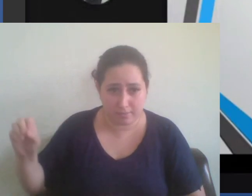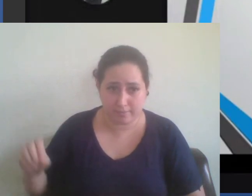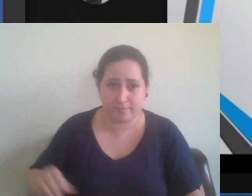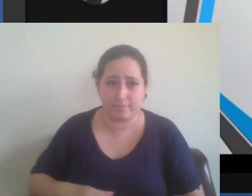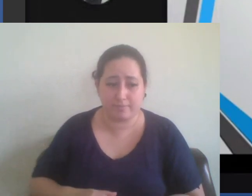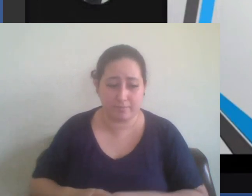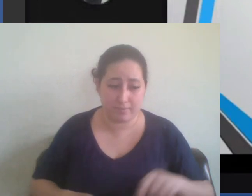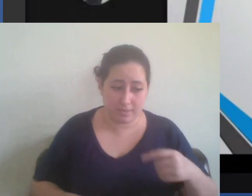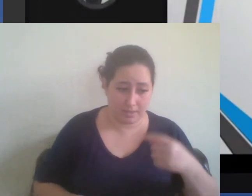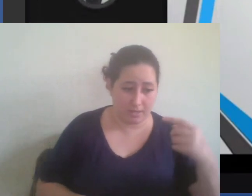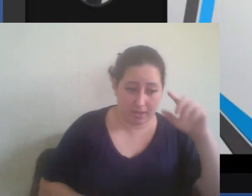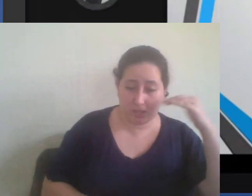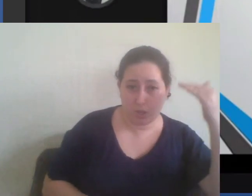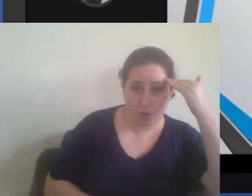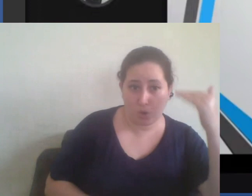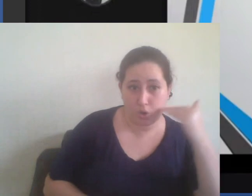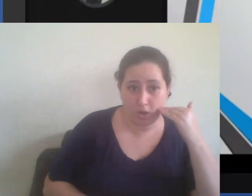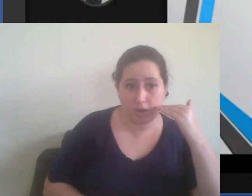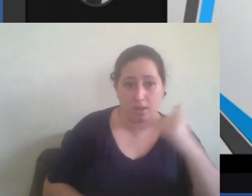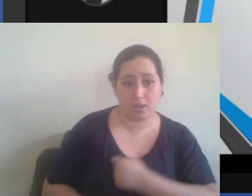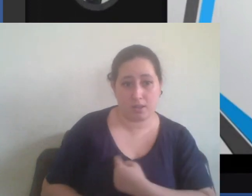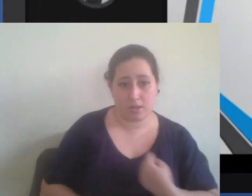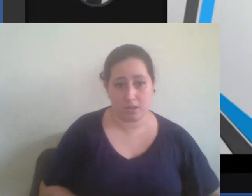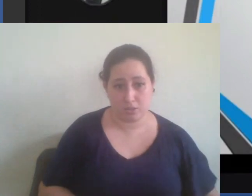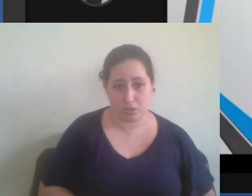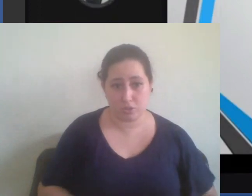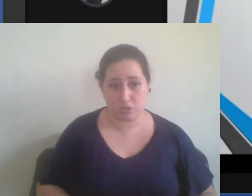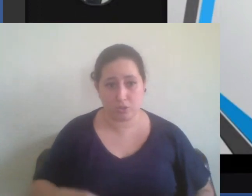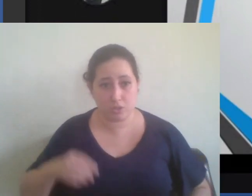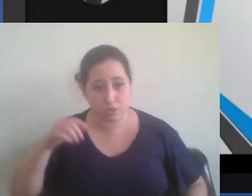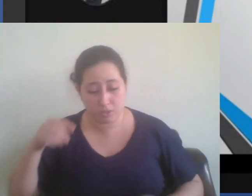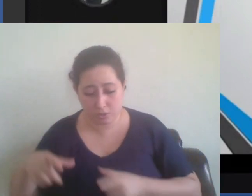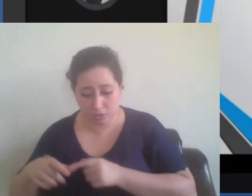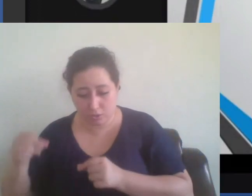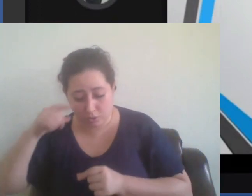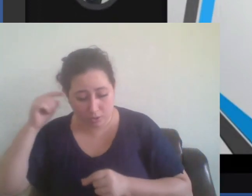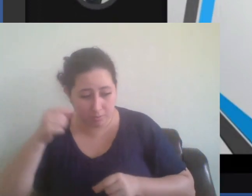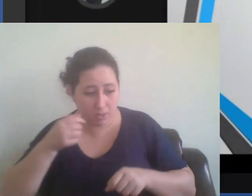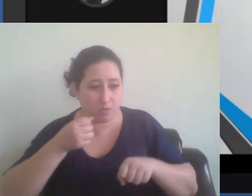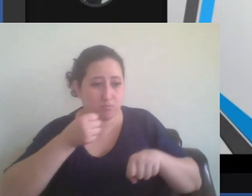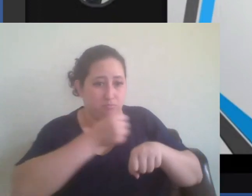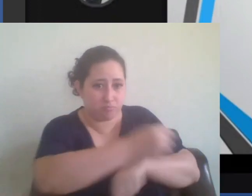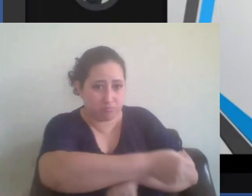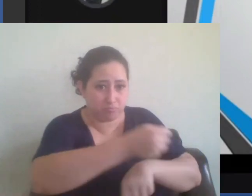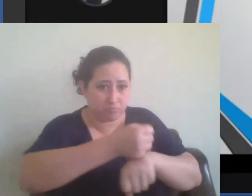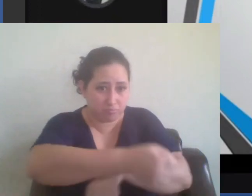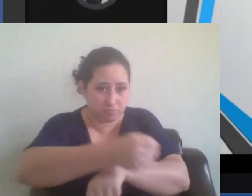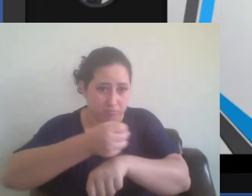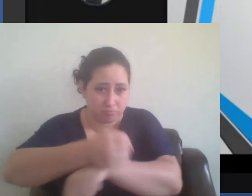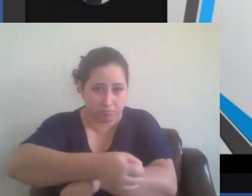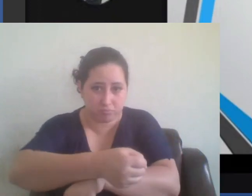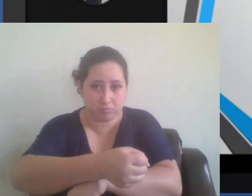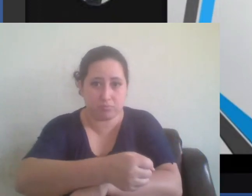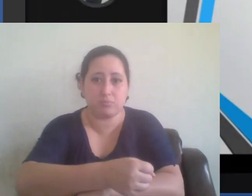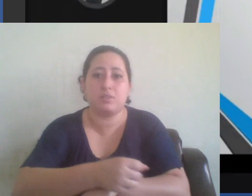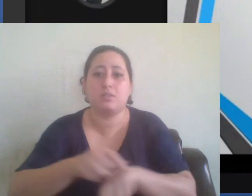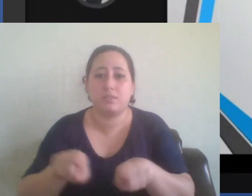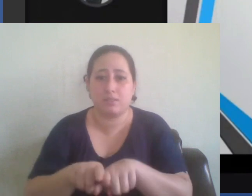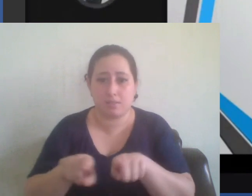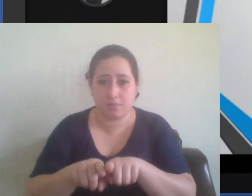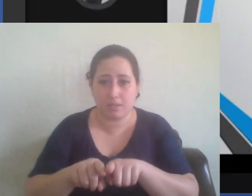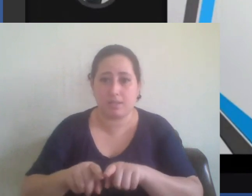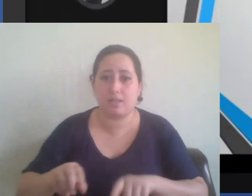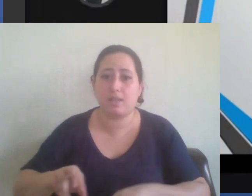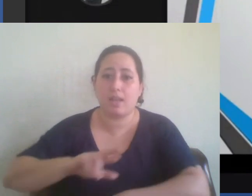as violações cometidas pelo império japonês que também era baseado numa ideia racial de